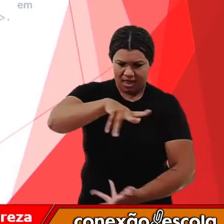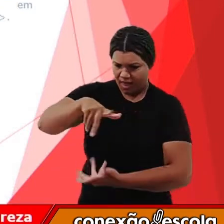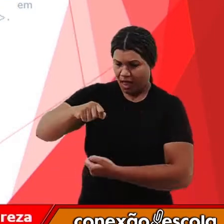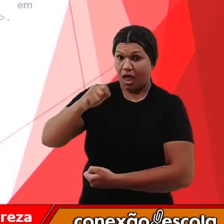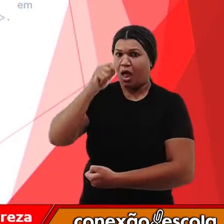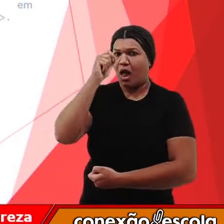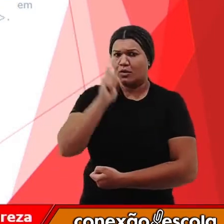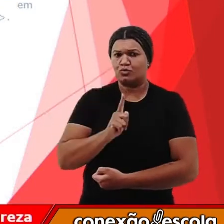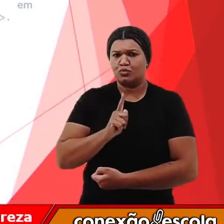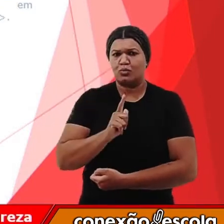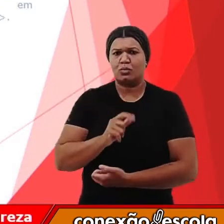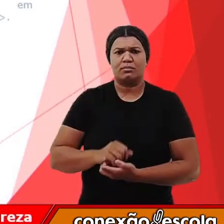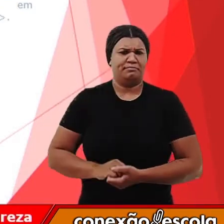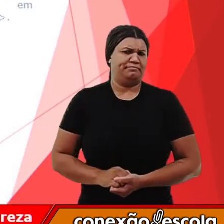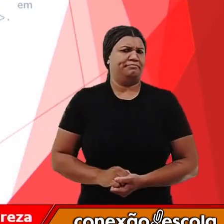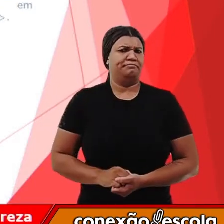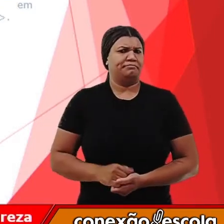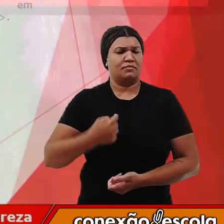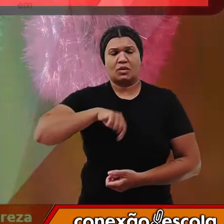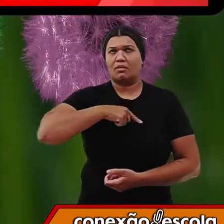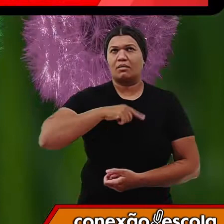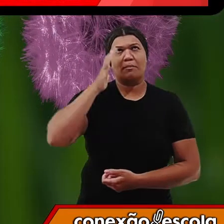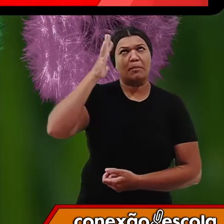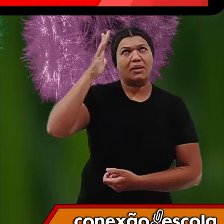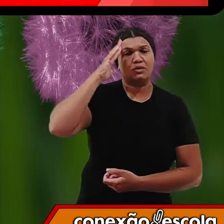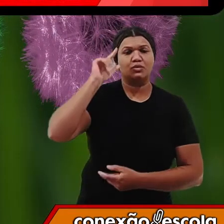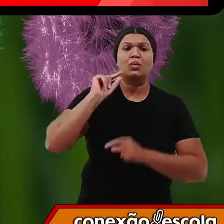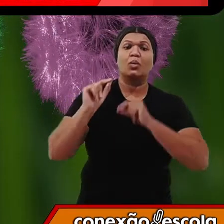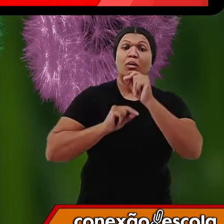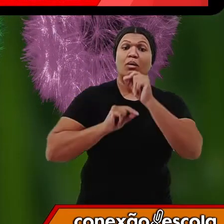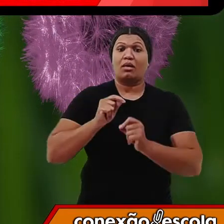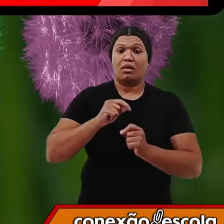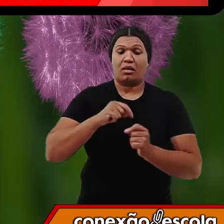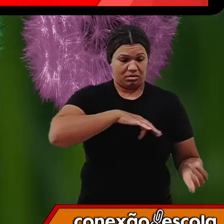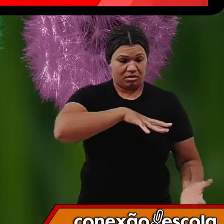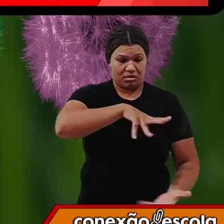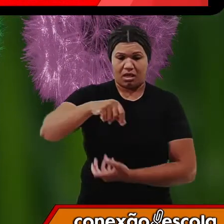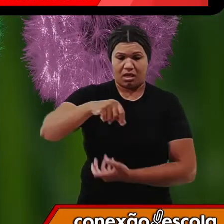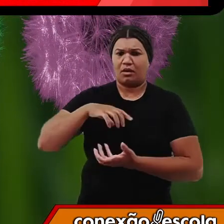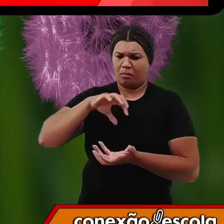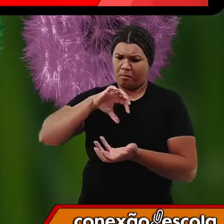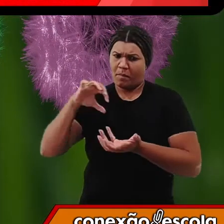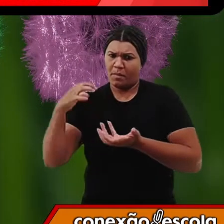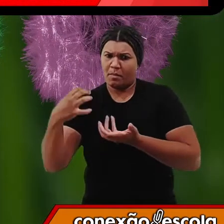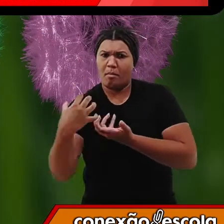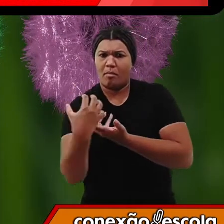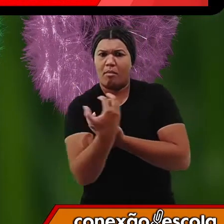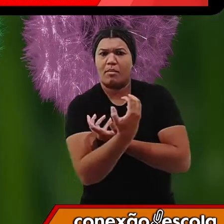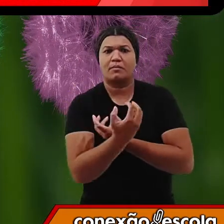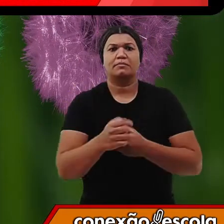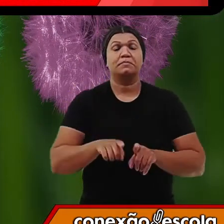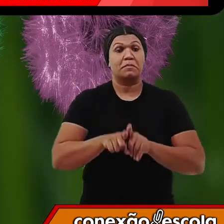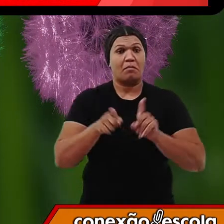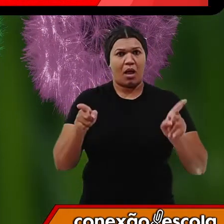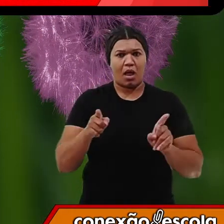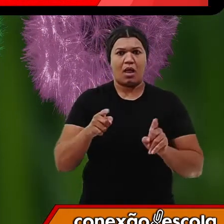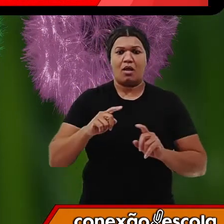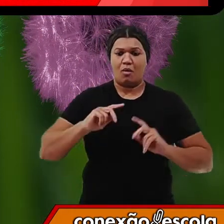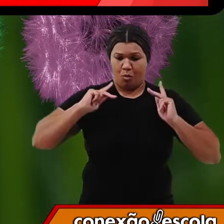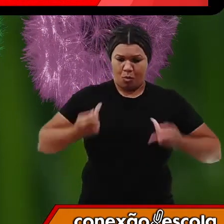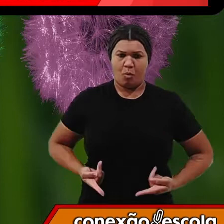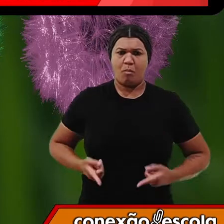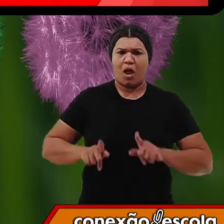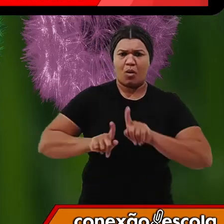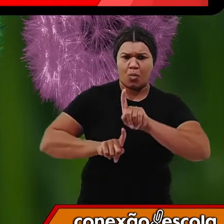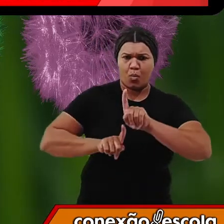Até então, nós pensávamos que a Terra era repleta por continentes. A partir do momento que o ser humano teve a